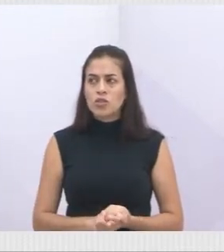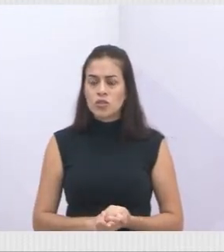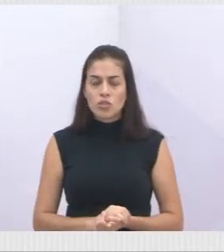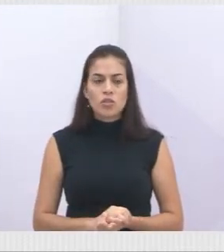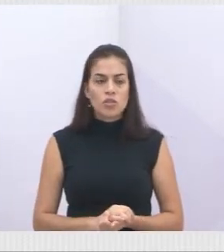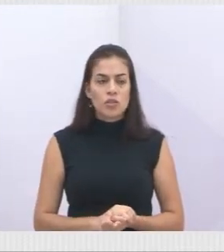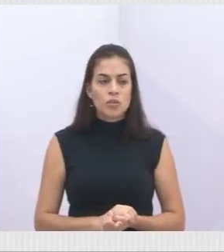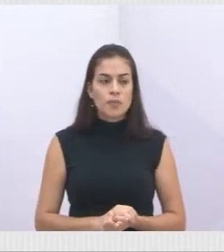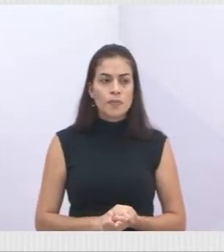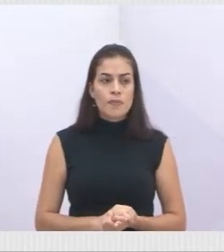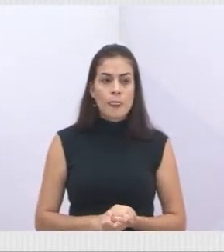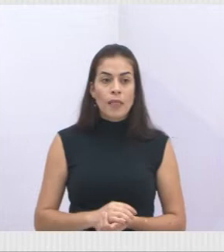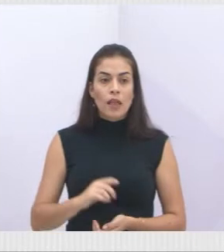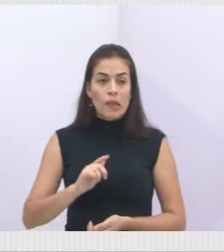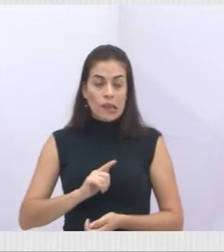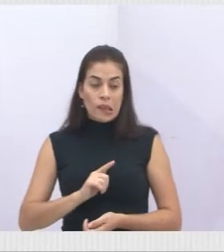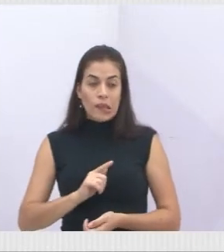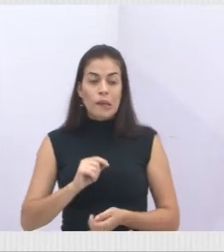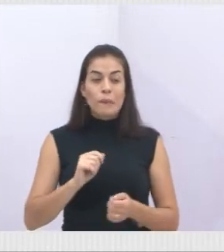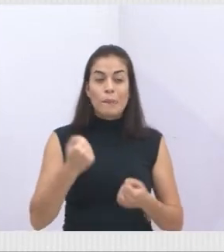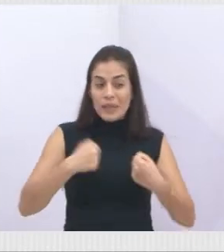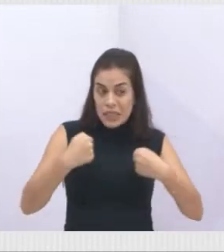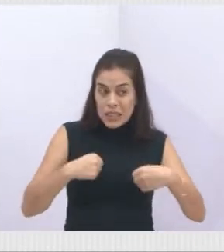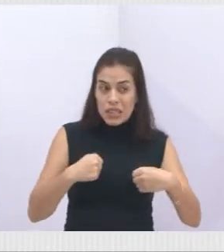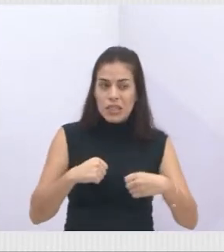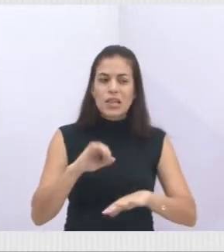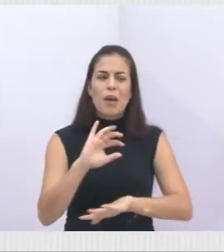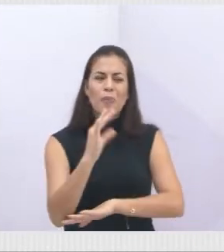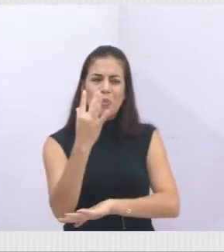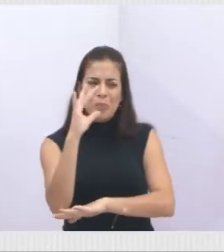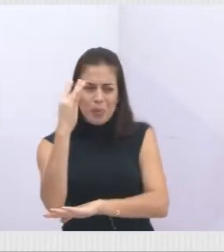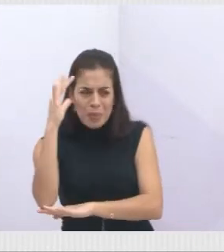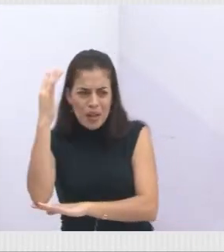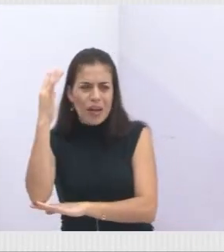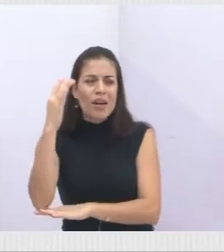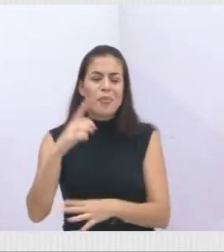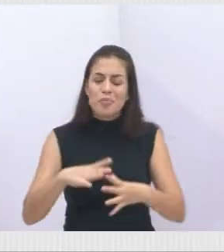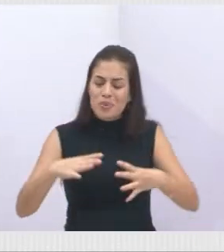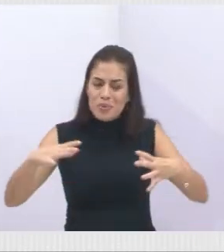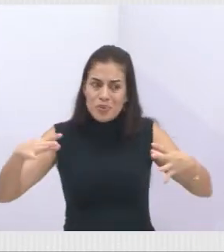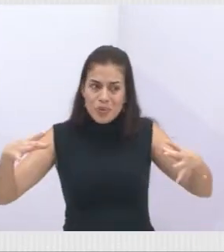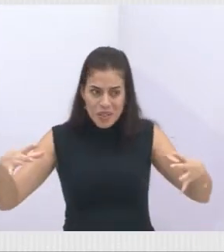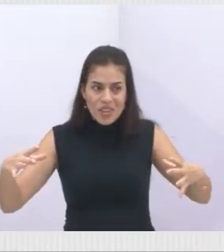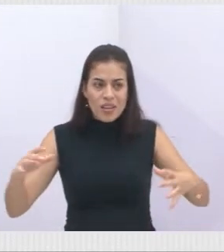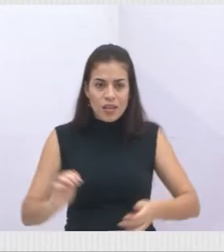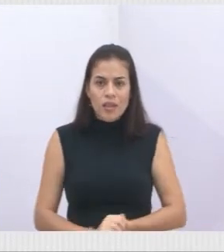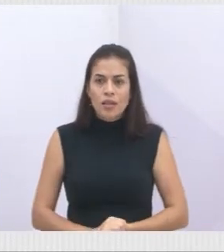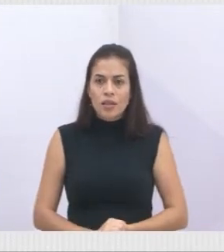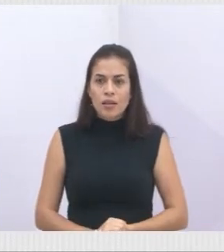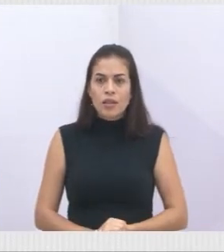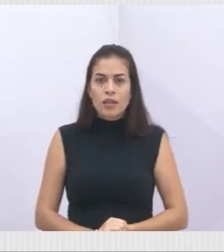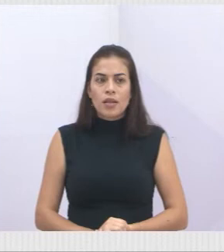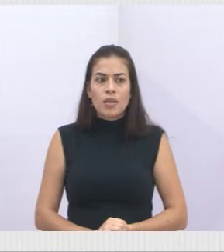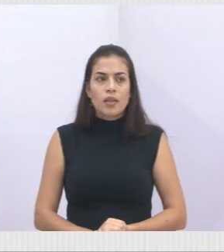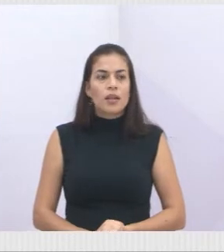cerrado, tá? Mas assim, mas o predomínio é Mata Atlântica mesmo. Aí, o próximo, por favor.